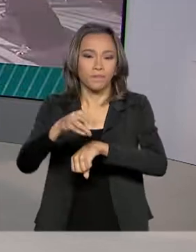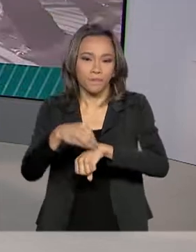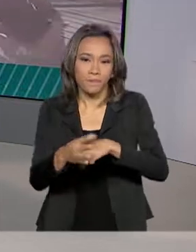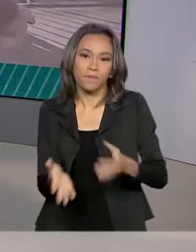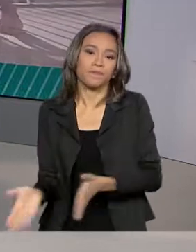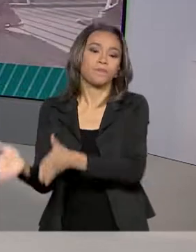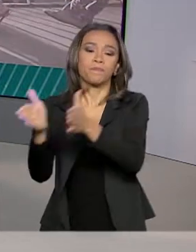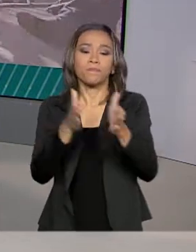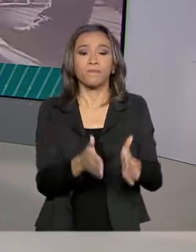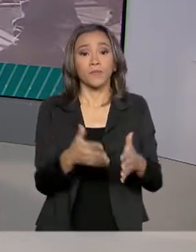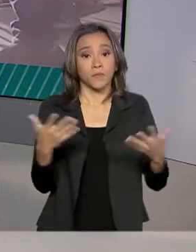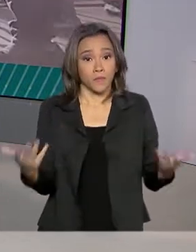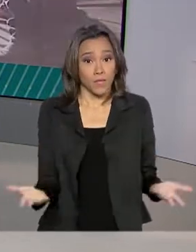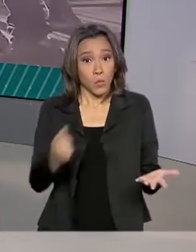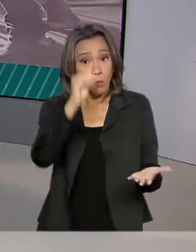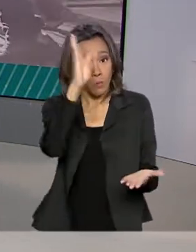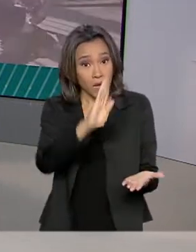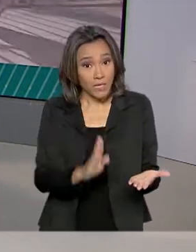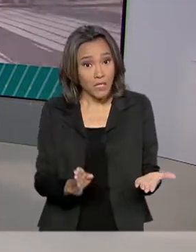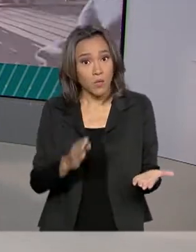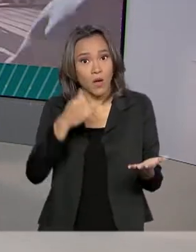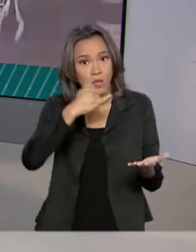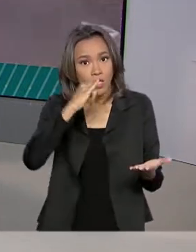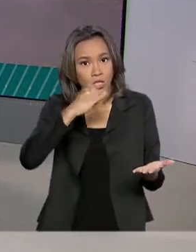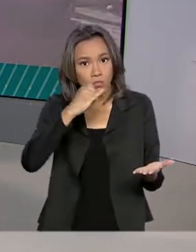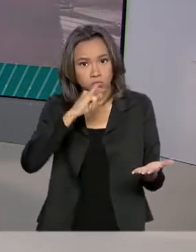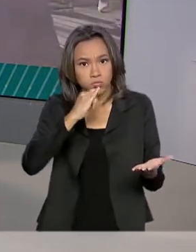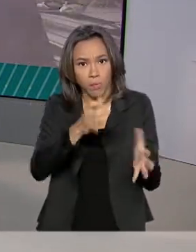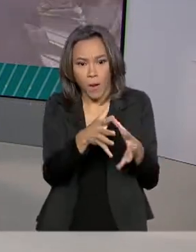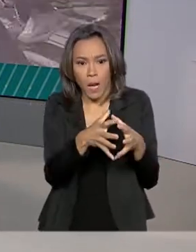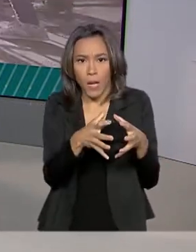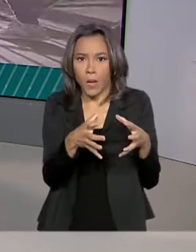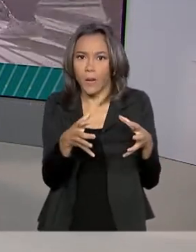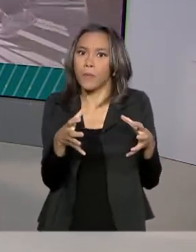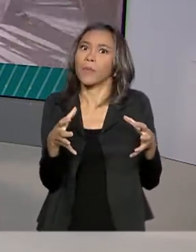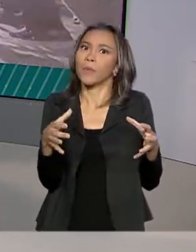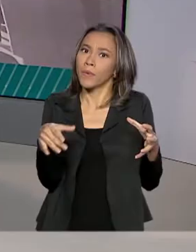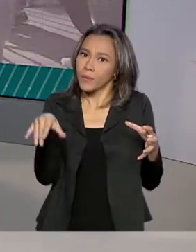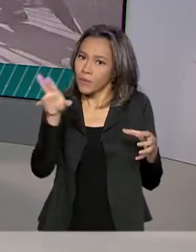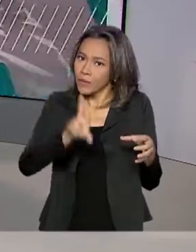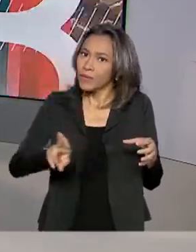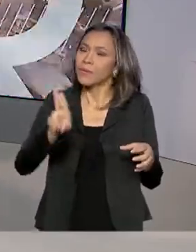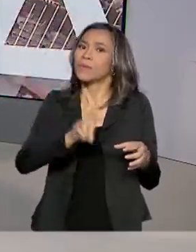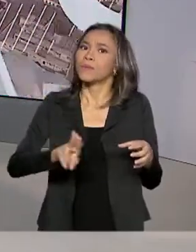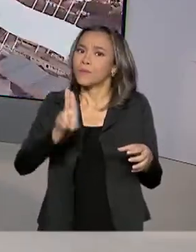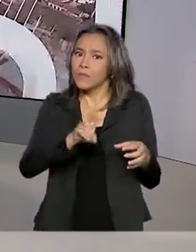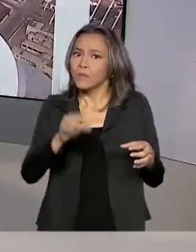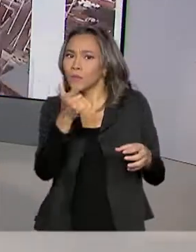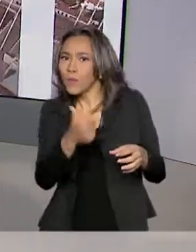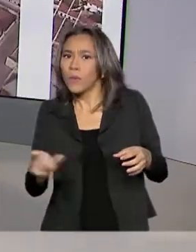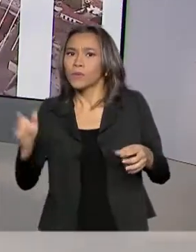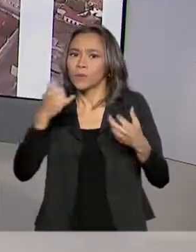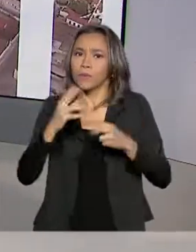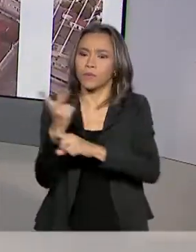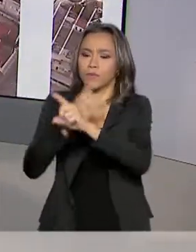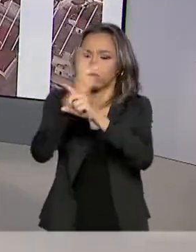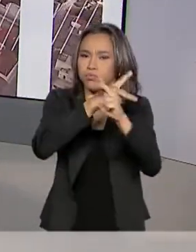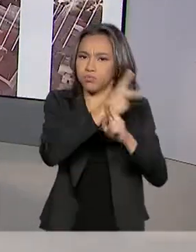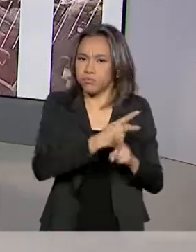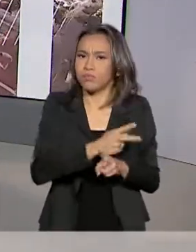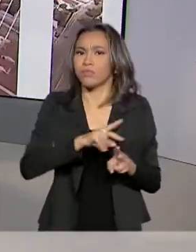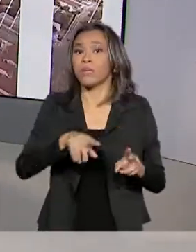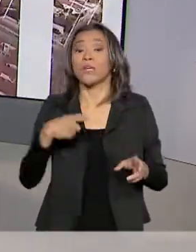E olha, o Brasil aumentou a geração de energia a partir de fontes renováveis. No ano passado, o Brasil alcançou a marca de